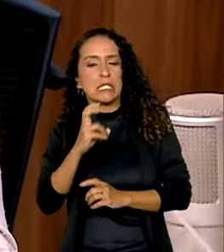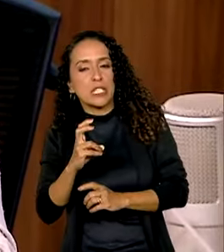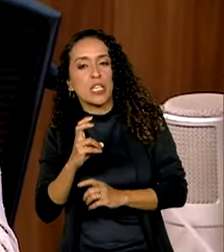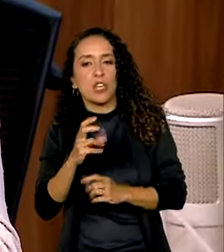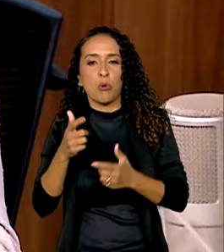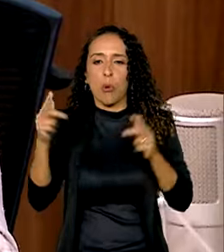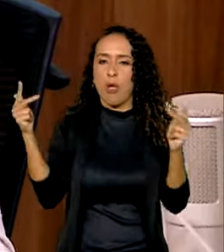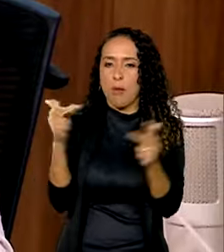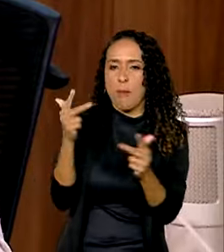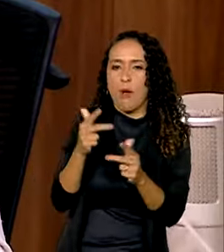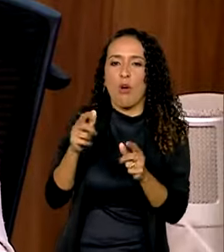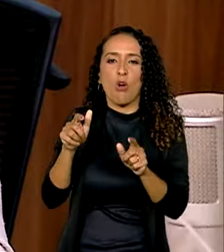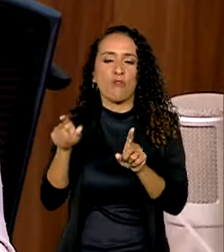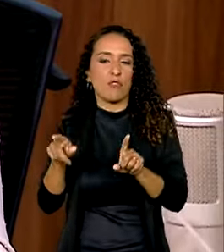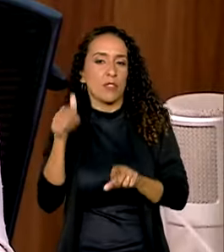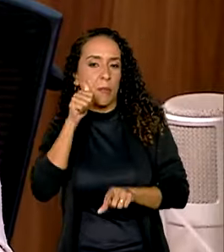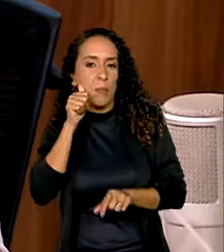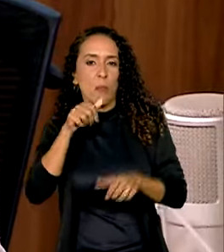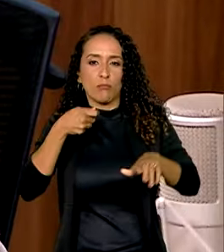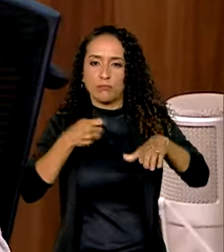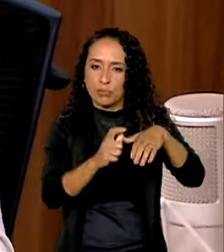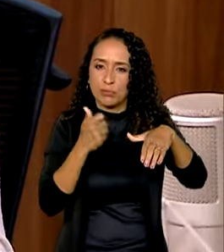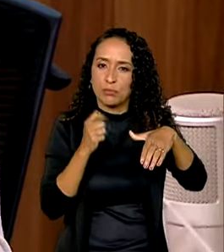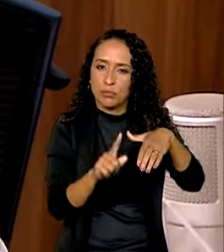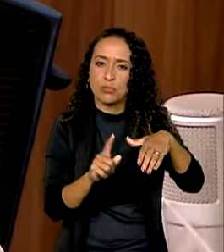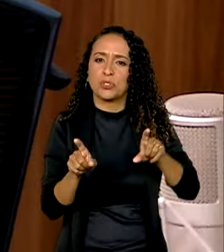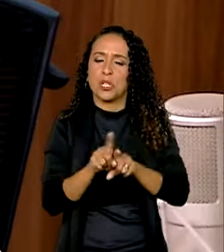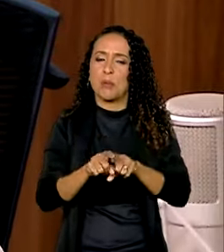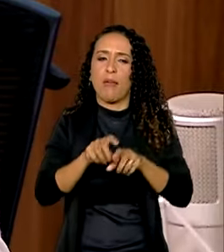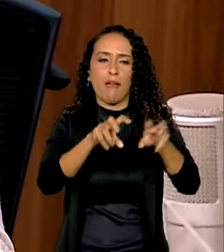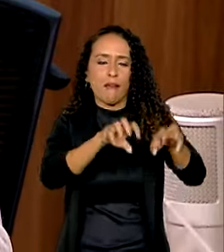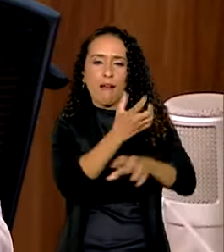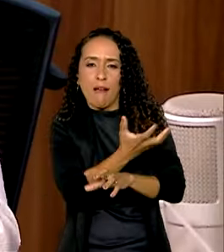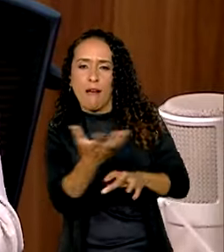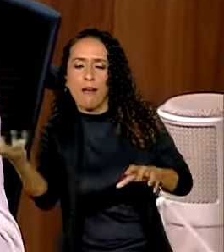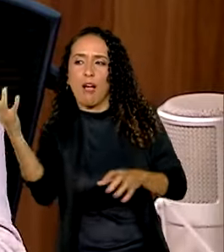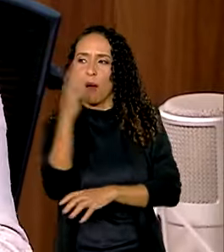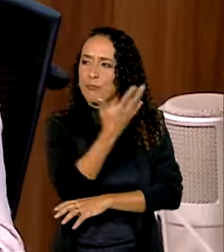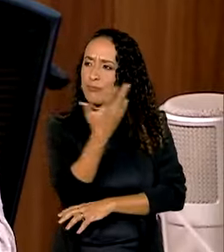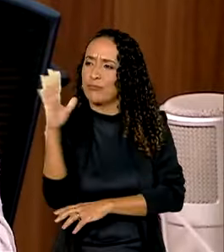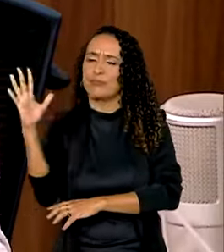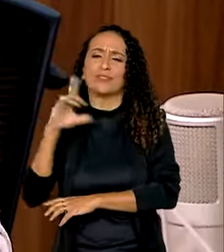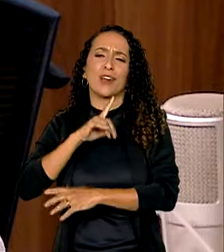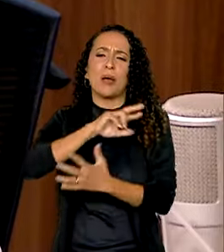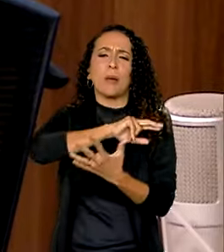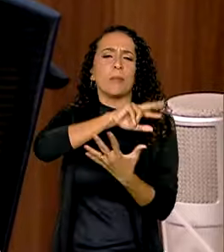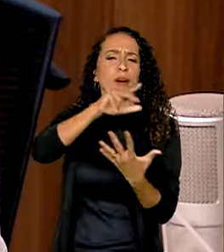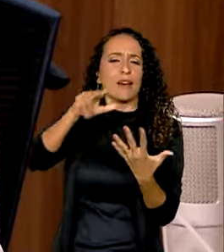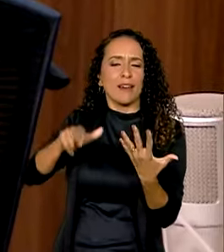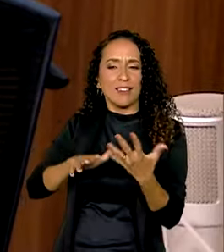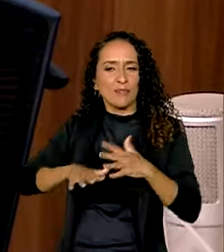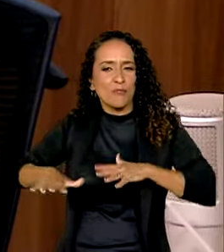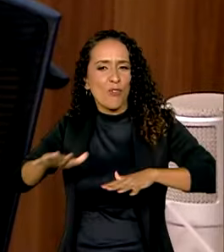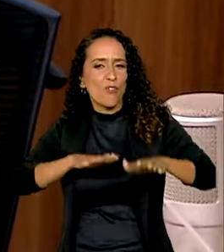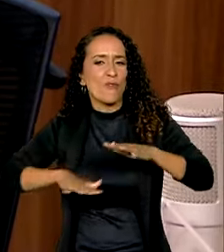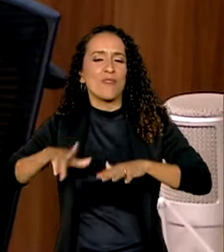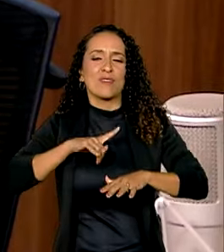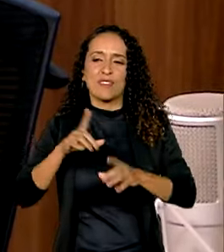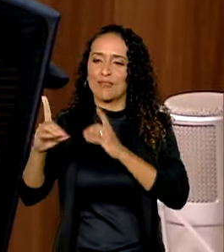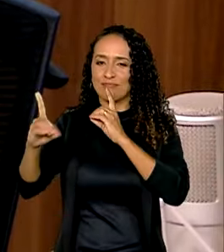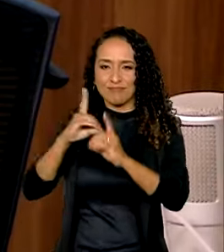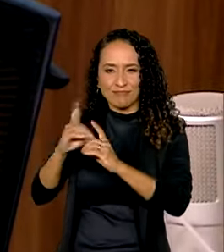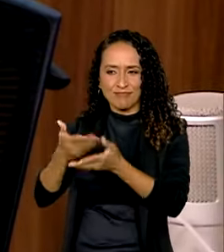hip-hop, das mulheres quilombola, campo e floresta. Então, são a diversidade dos movimentos que nós vamos estar